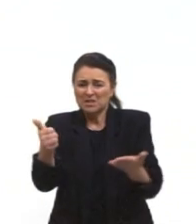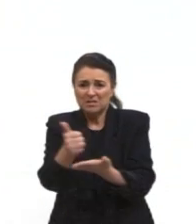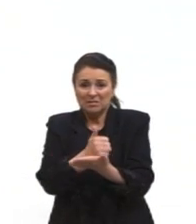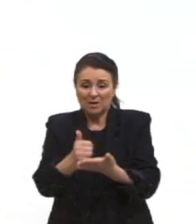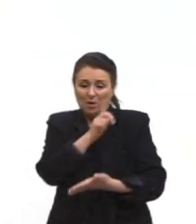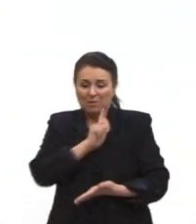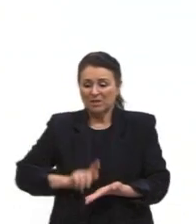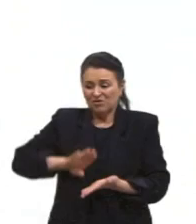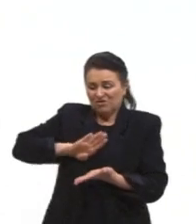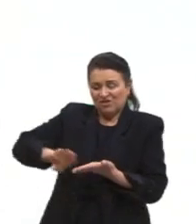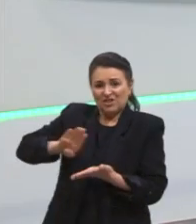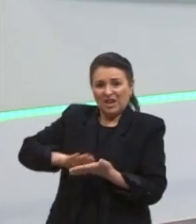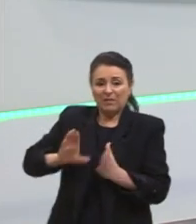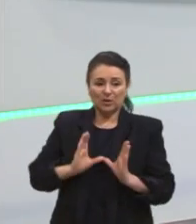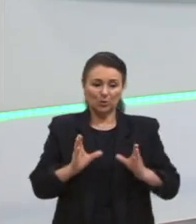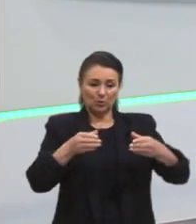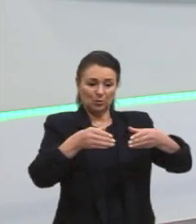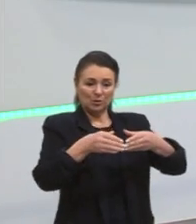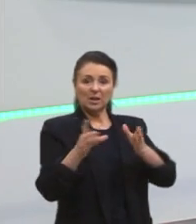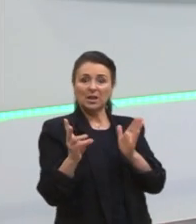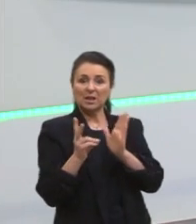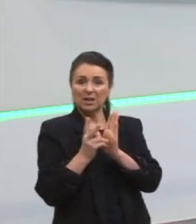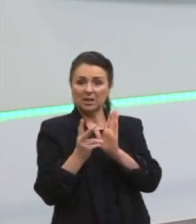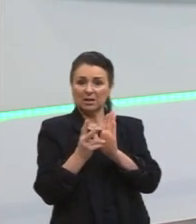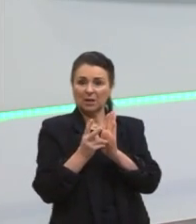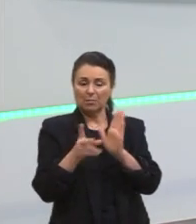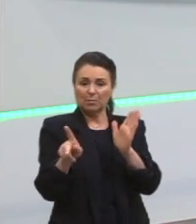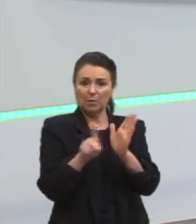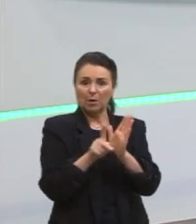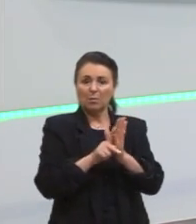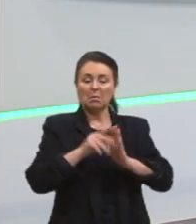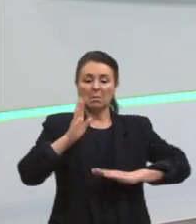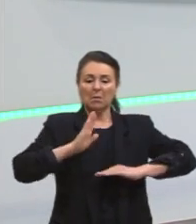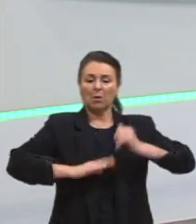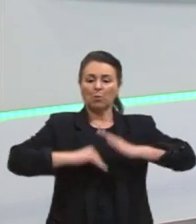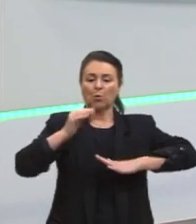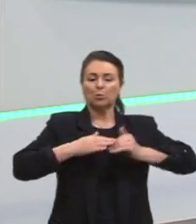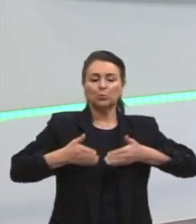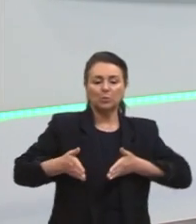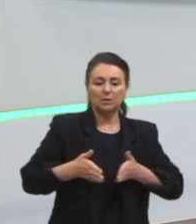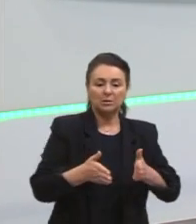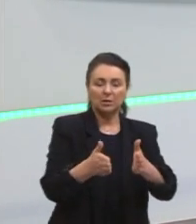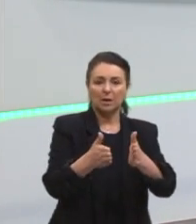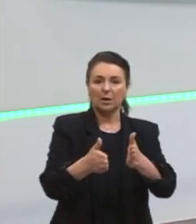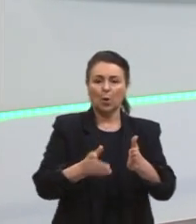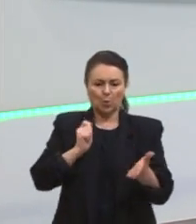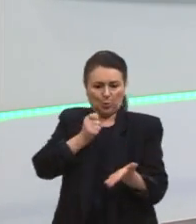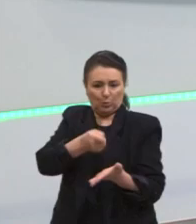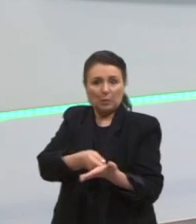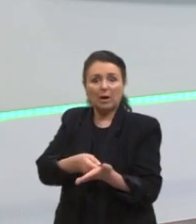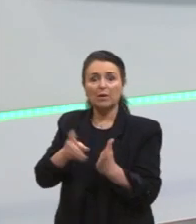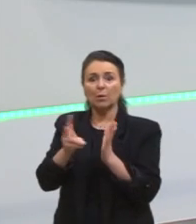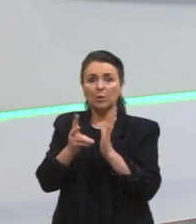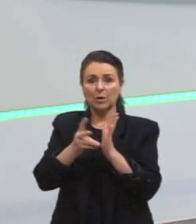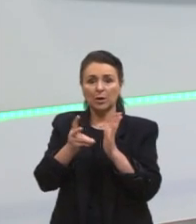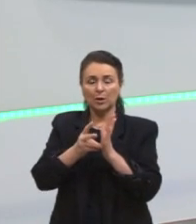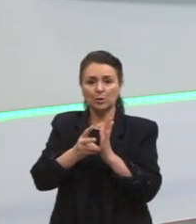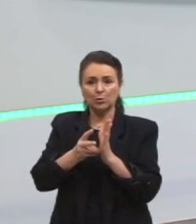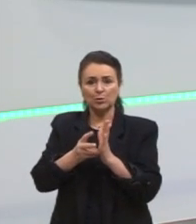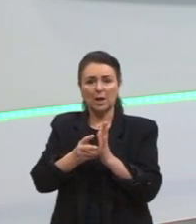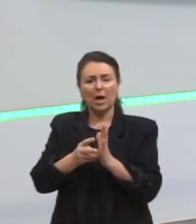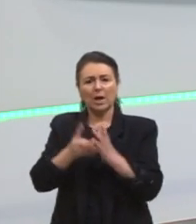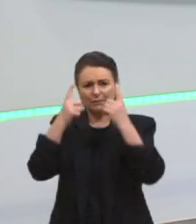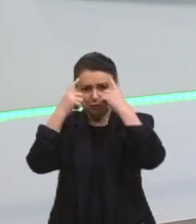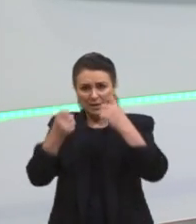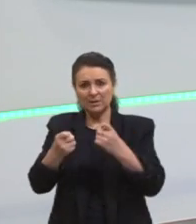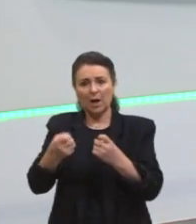eles das aldeias, do lugar onde eles moravam, para construir estradas, obrigavam indígenas a reprimir os outros. E aqui a